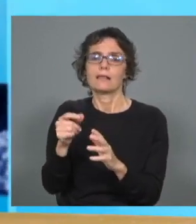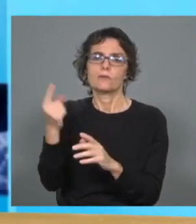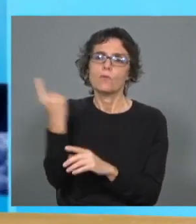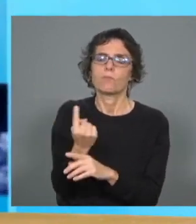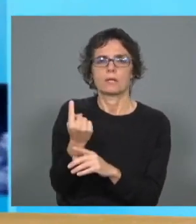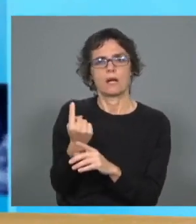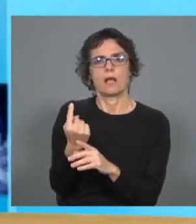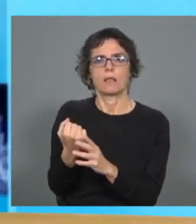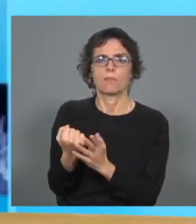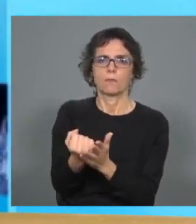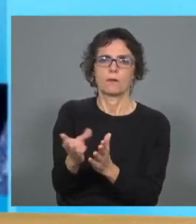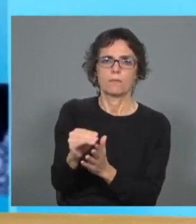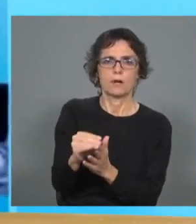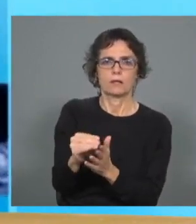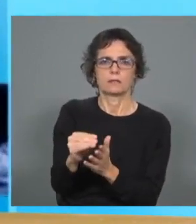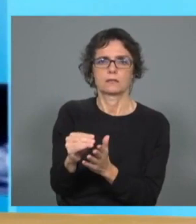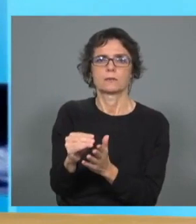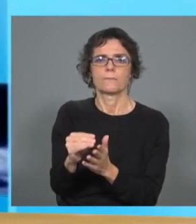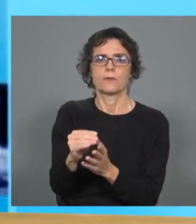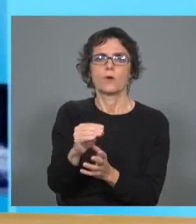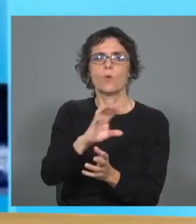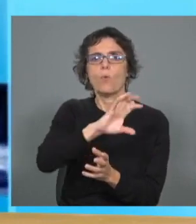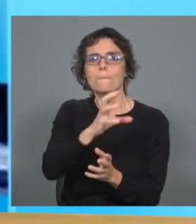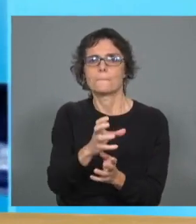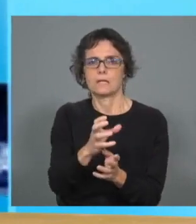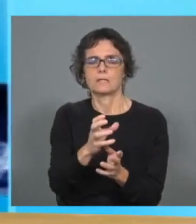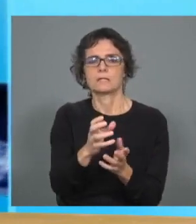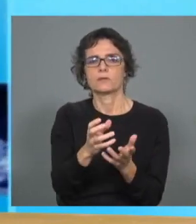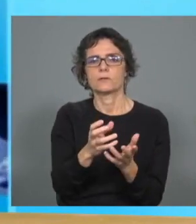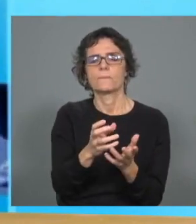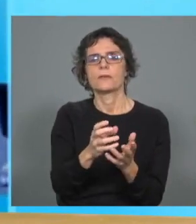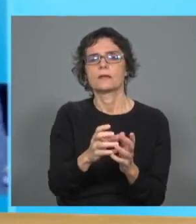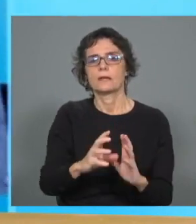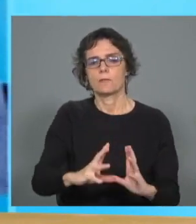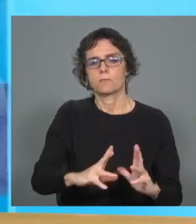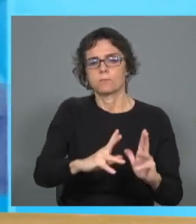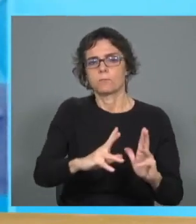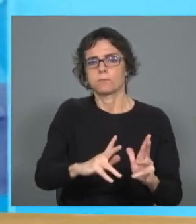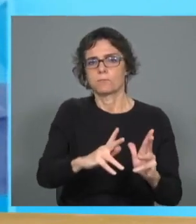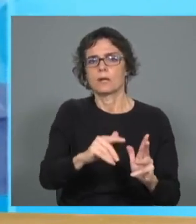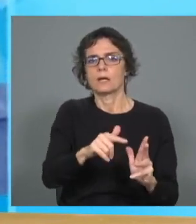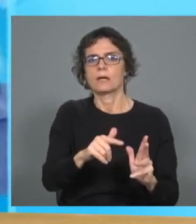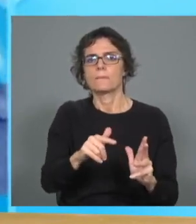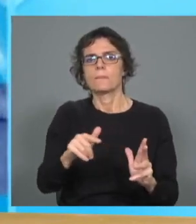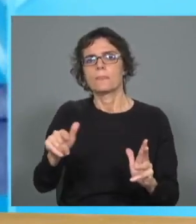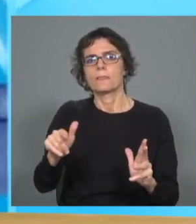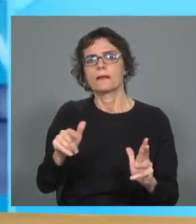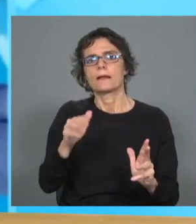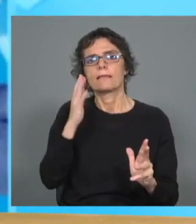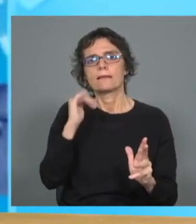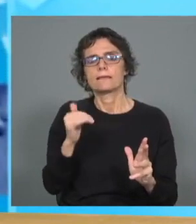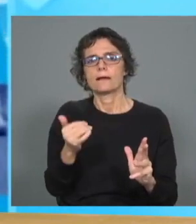esse mecanismo e que devem apoiar os países em desenvolvimento e compensar os países em